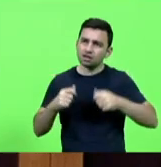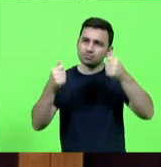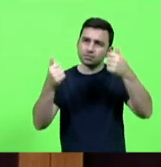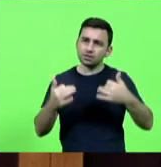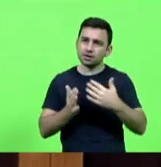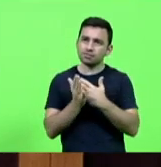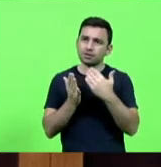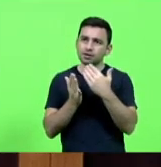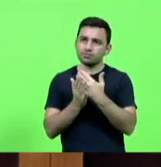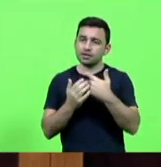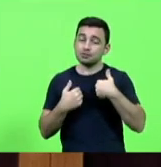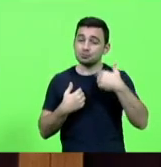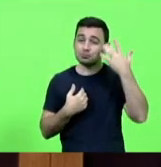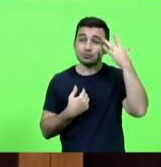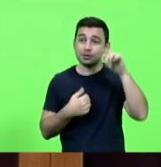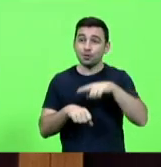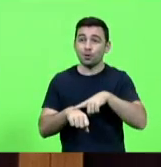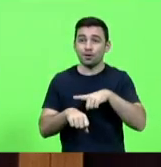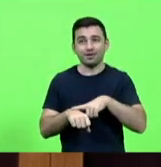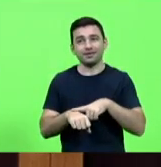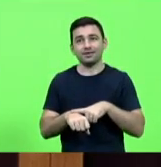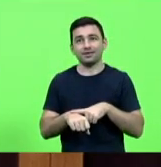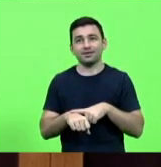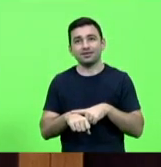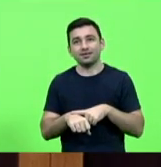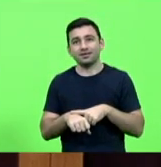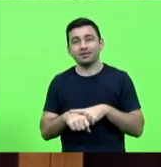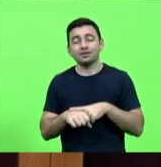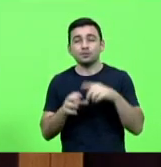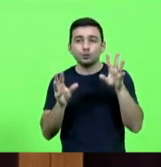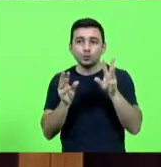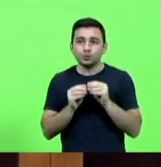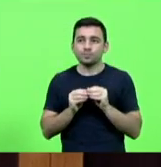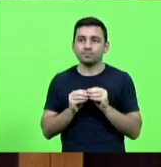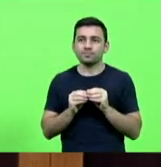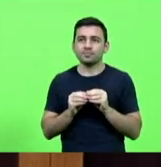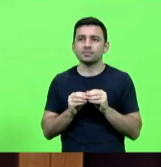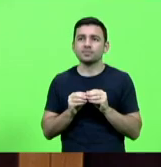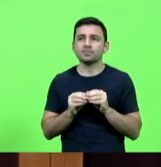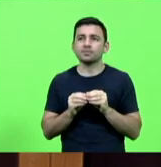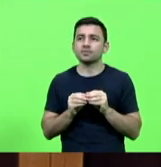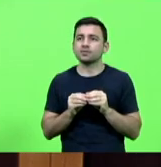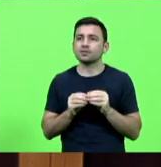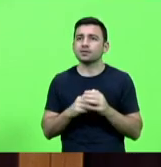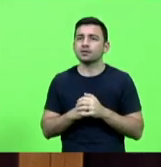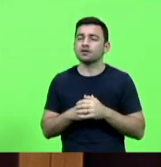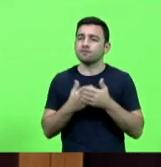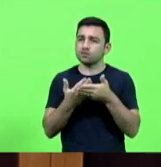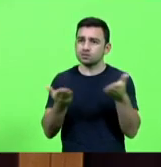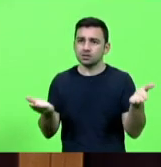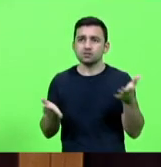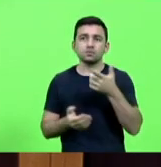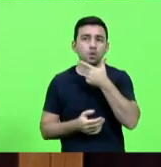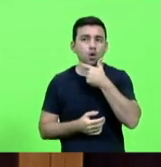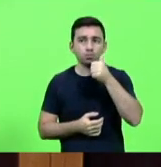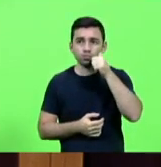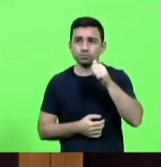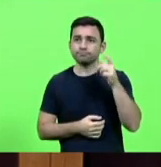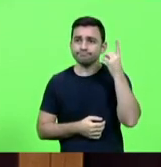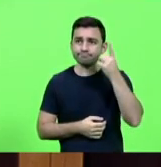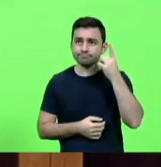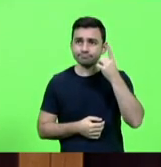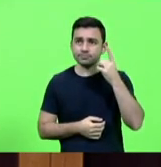certeza se tinha horário do partido então fui breve mas por outro lado senhor presidente senhoras e senhores deputados há